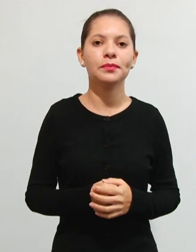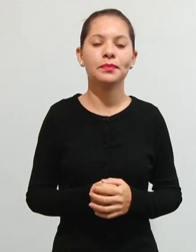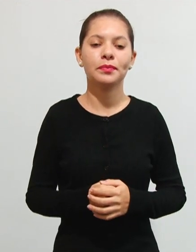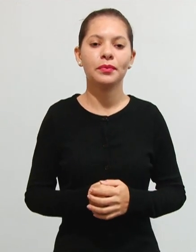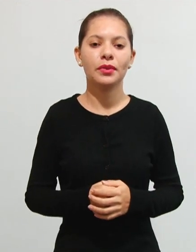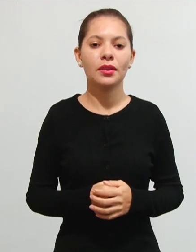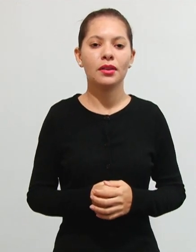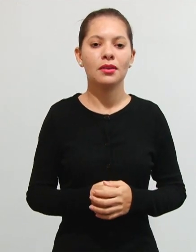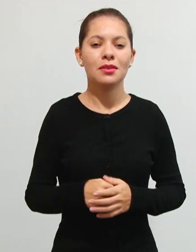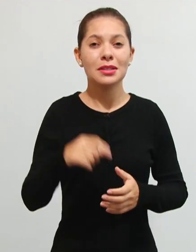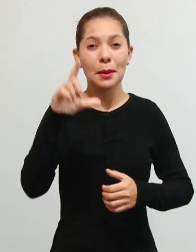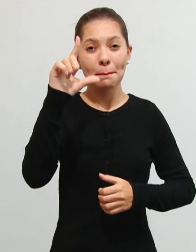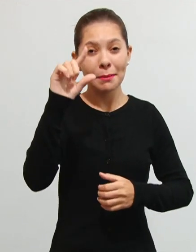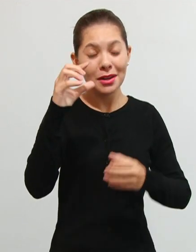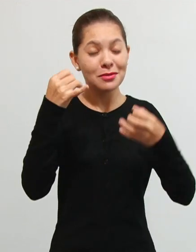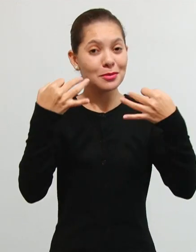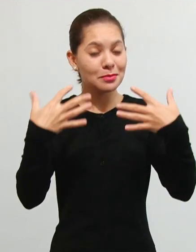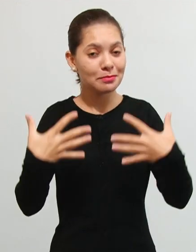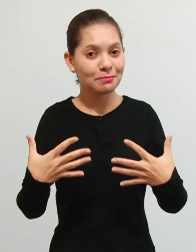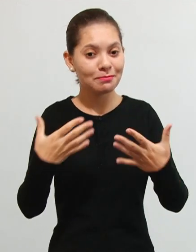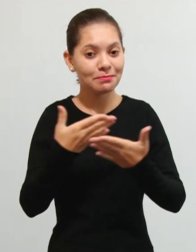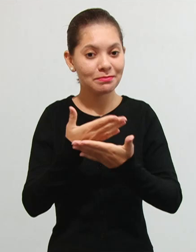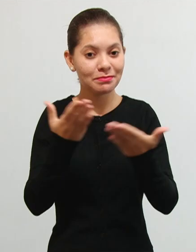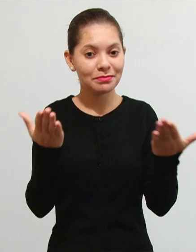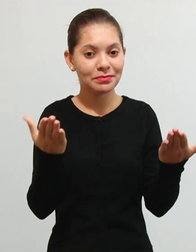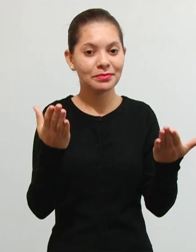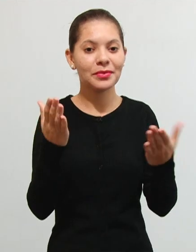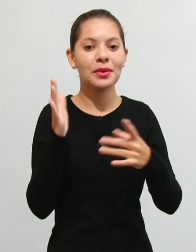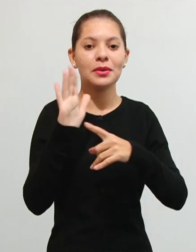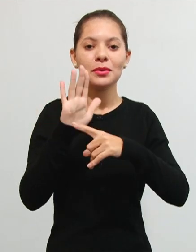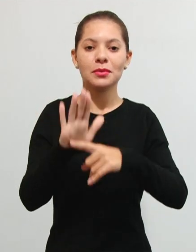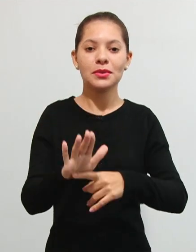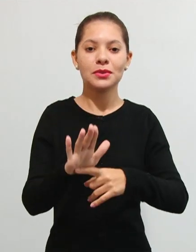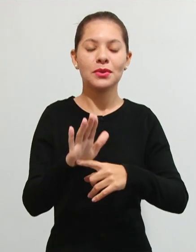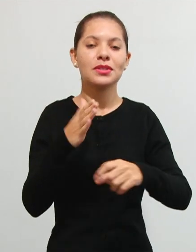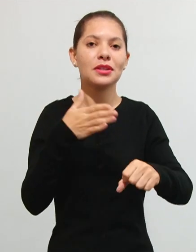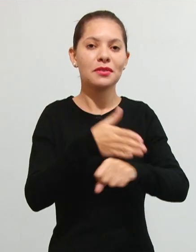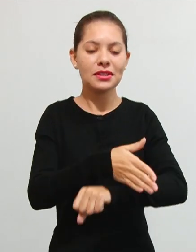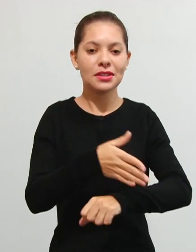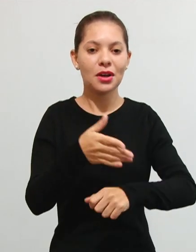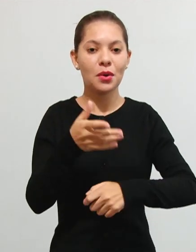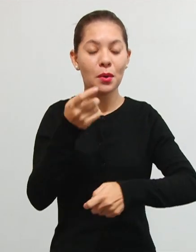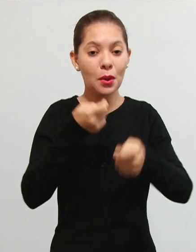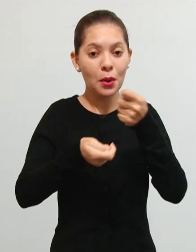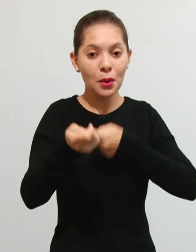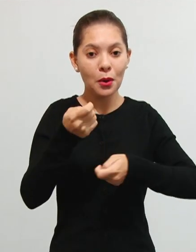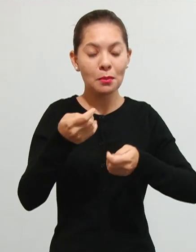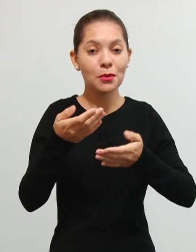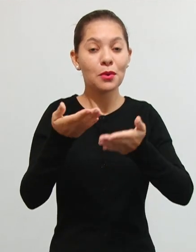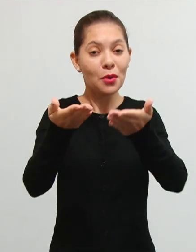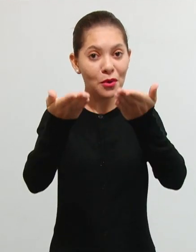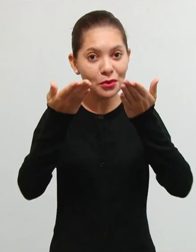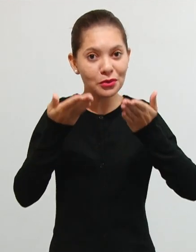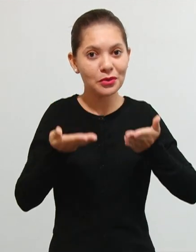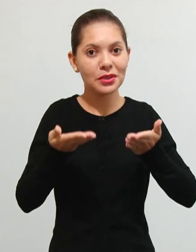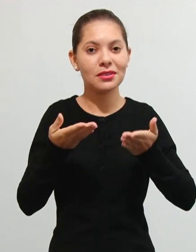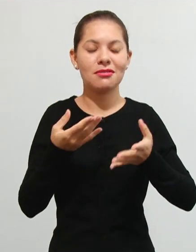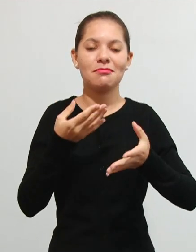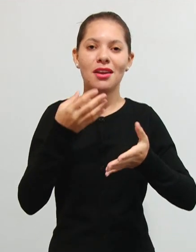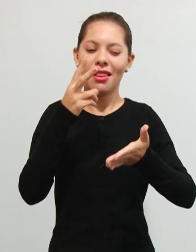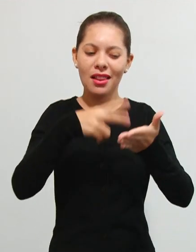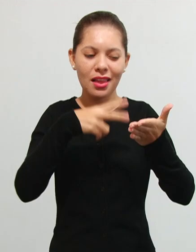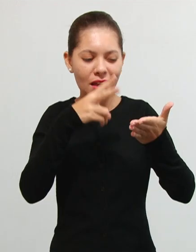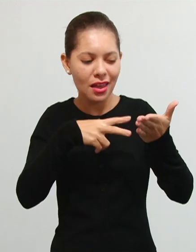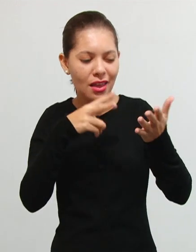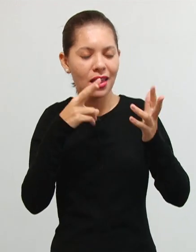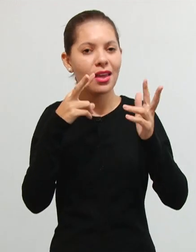breve explanação sobre aí essas contribuições de intervenção no domínio econômico eu vou te convidar para contemplar as nossas referências